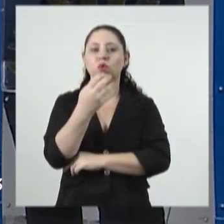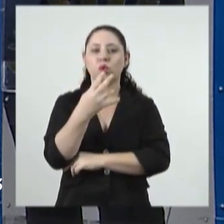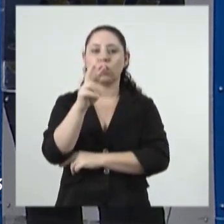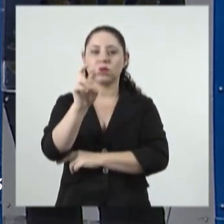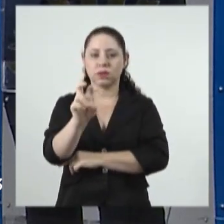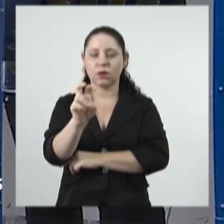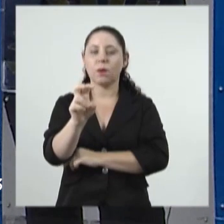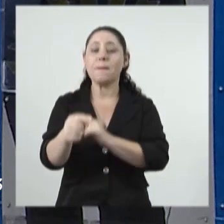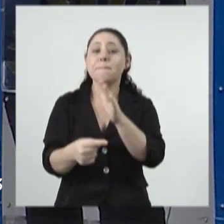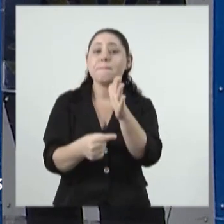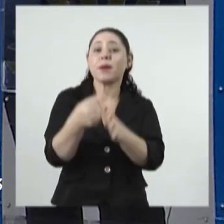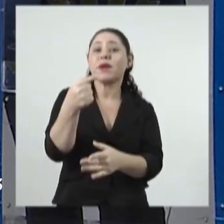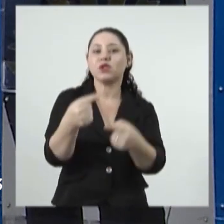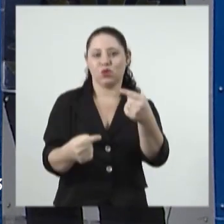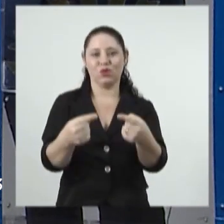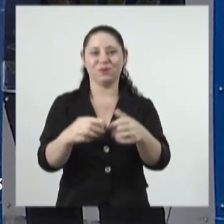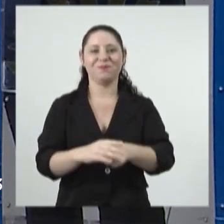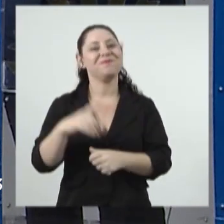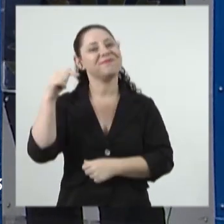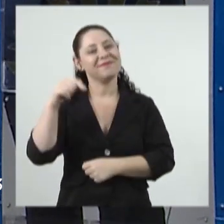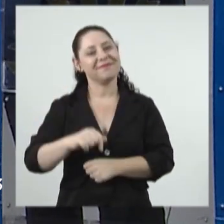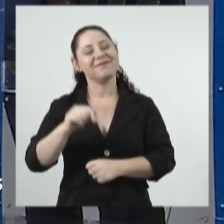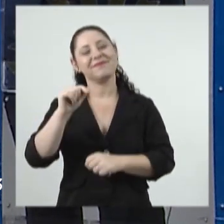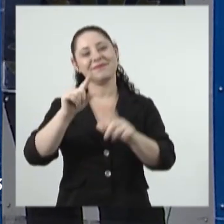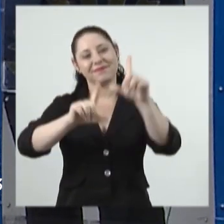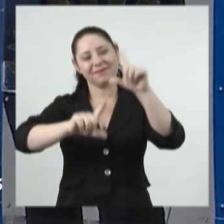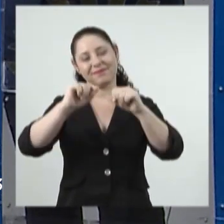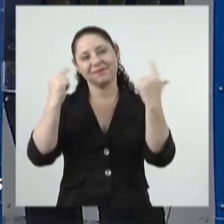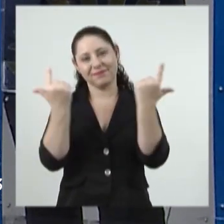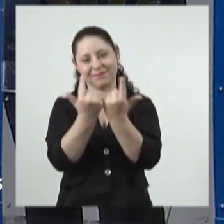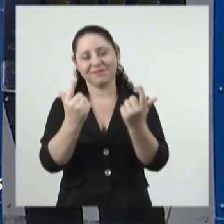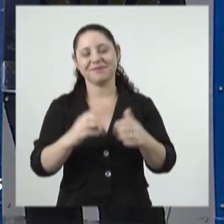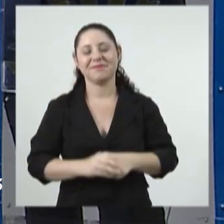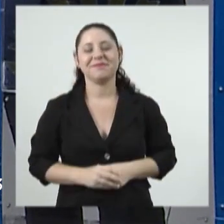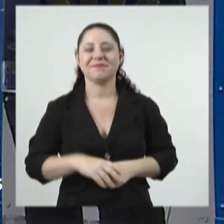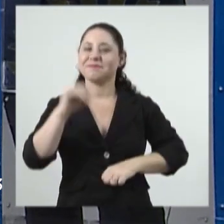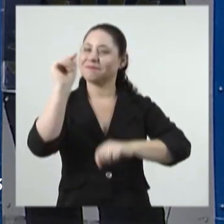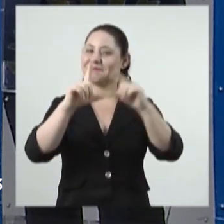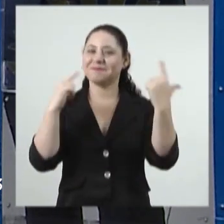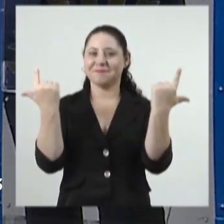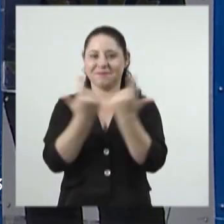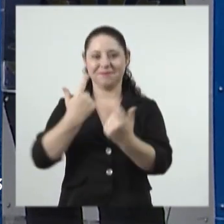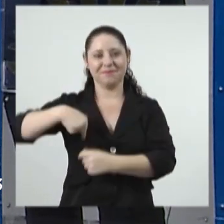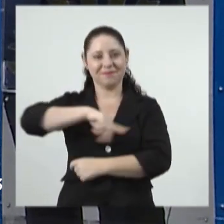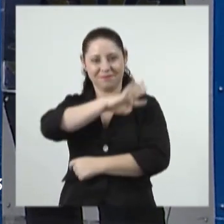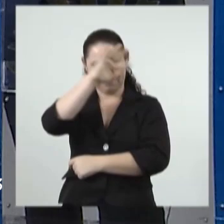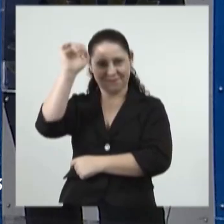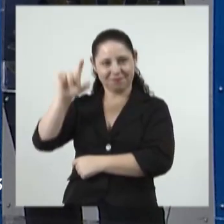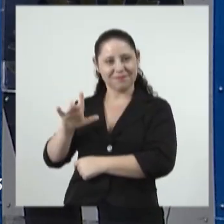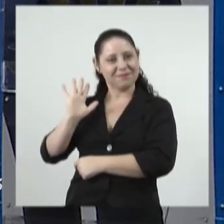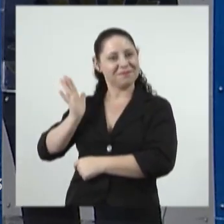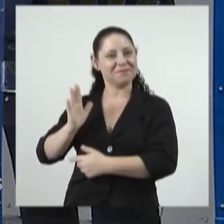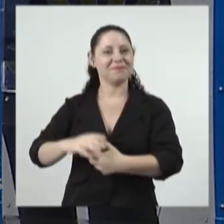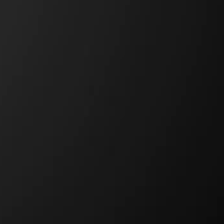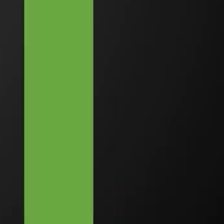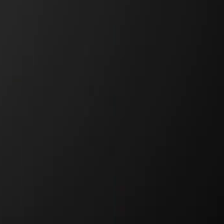45 minutos. Primeira discussão aqui na tela da TV Assembleia. TV Alemes, a TV da GNDMS.